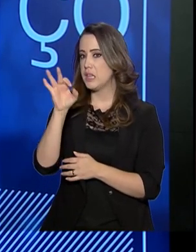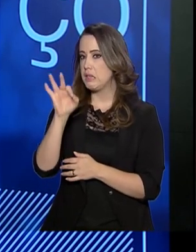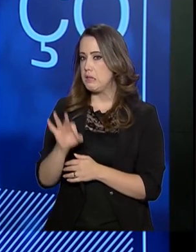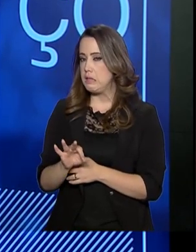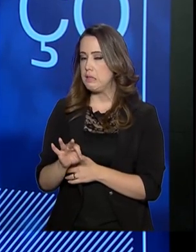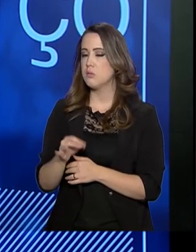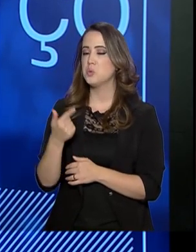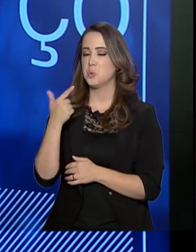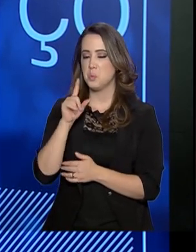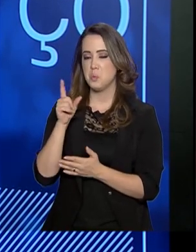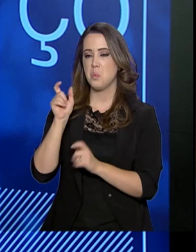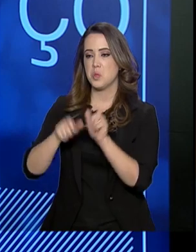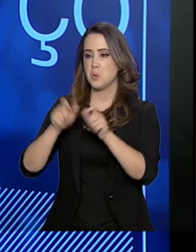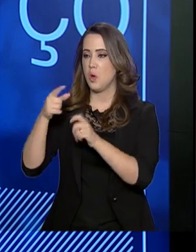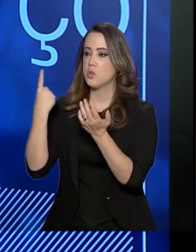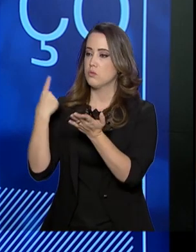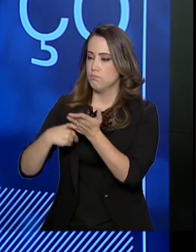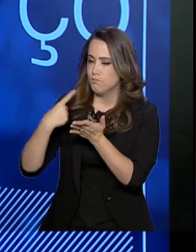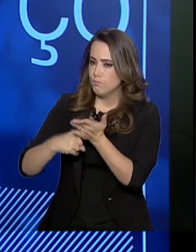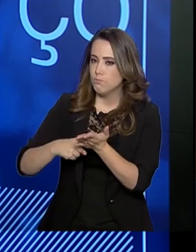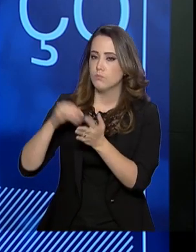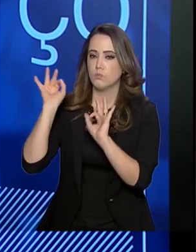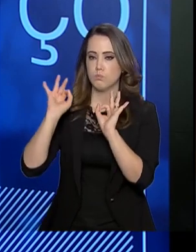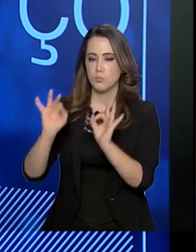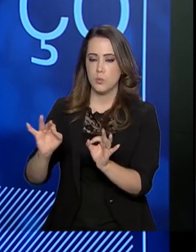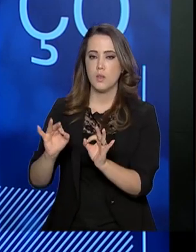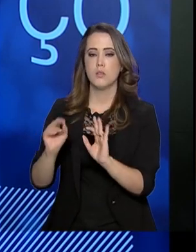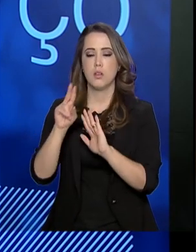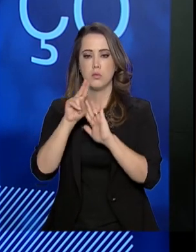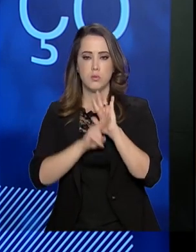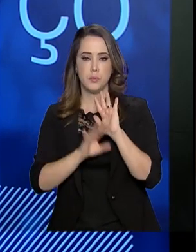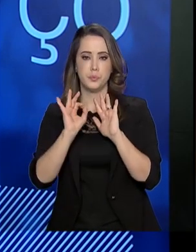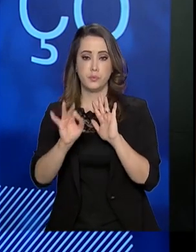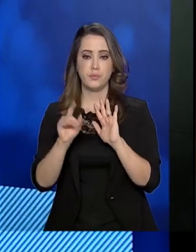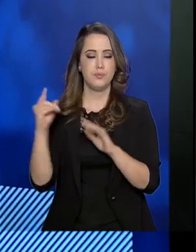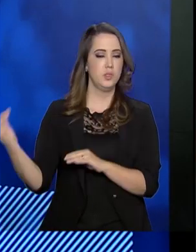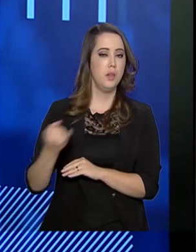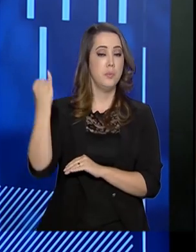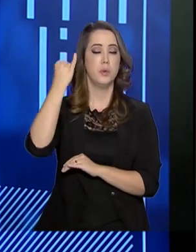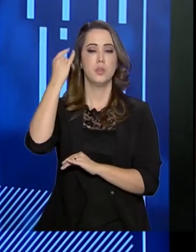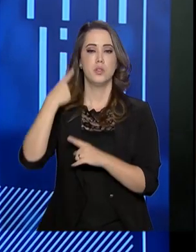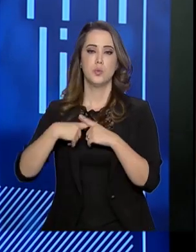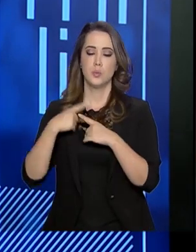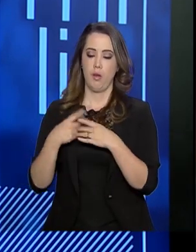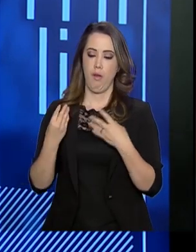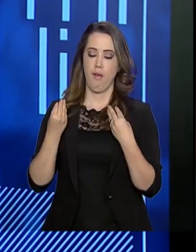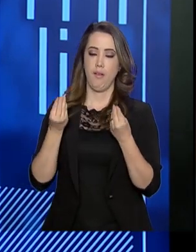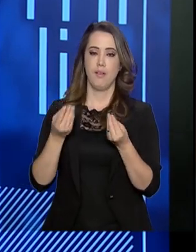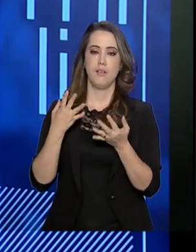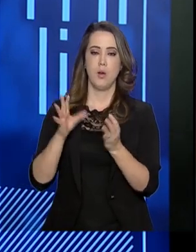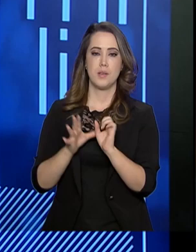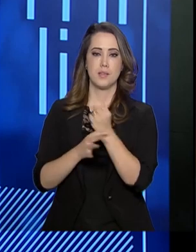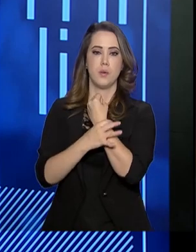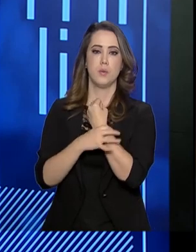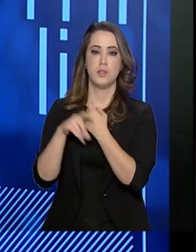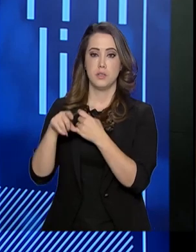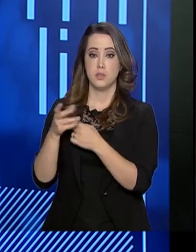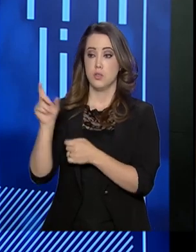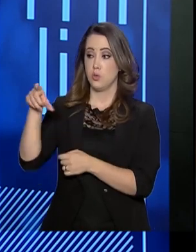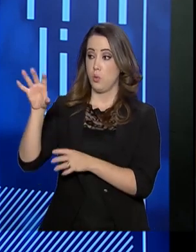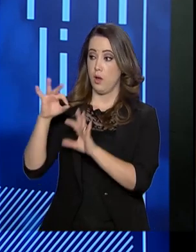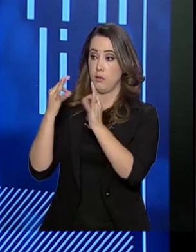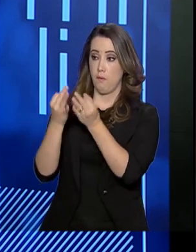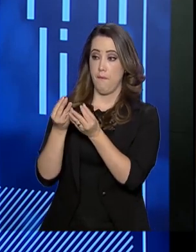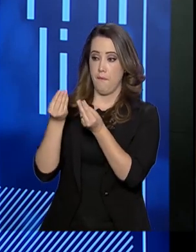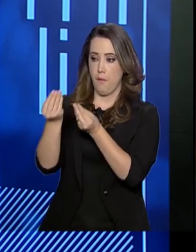cumprimento das condicionalidades da educação de criança na escola. Isso é importante porque a garantia de que esse benefício vai ser dado